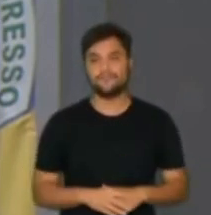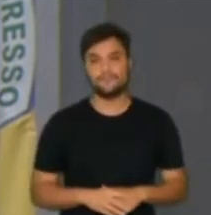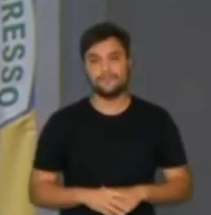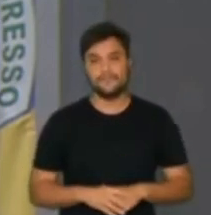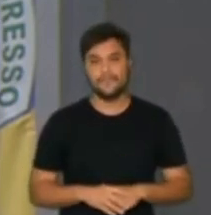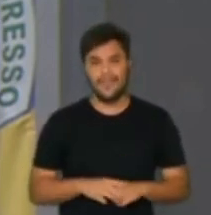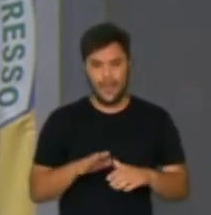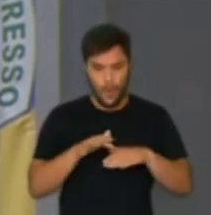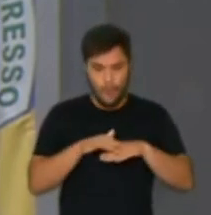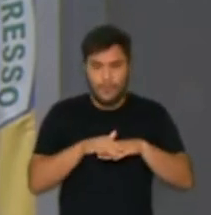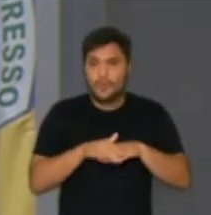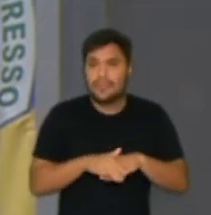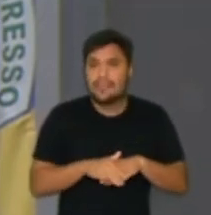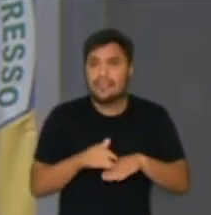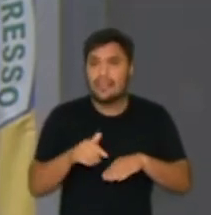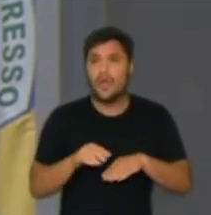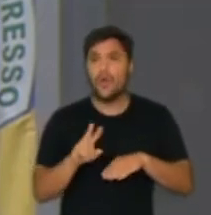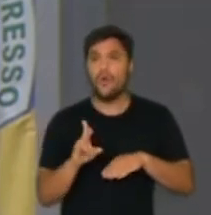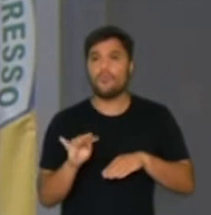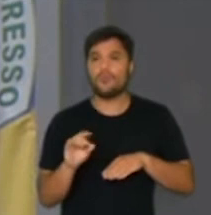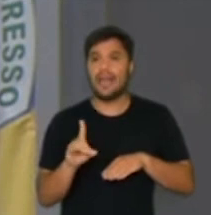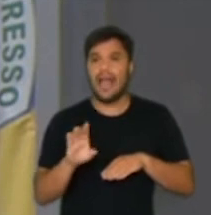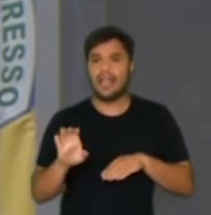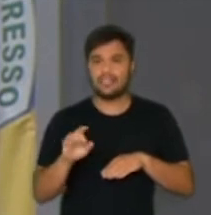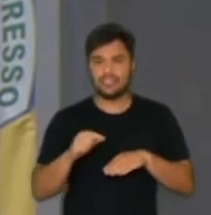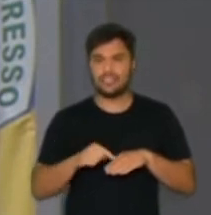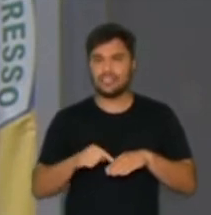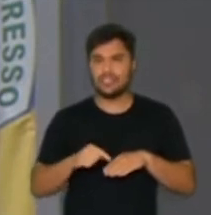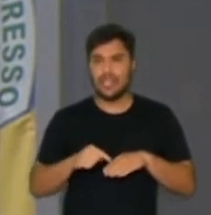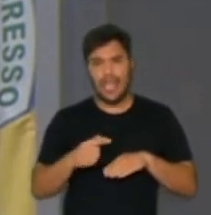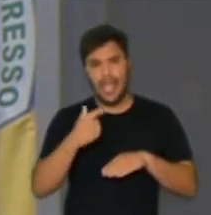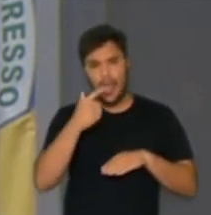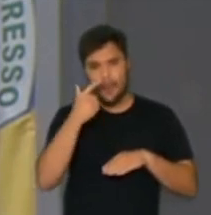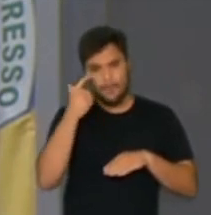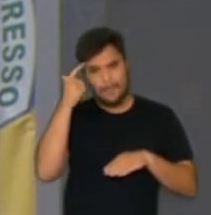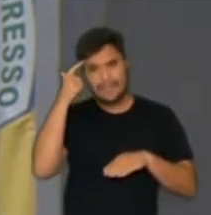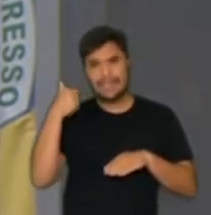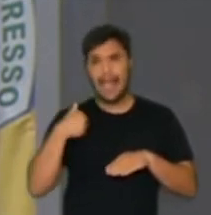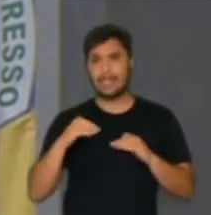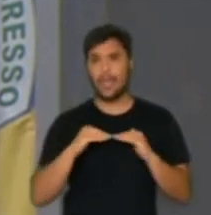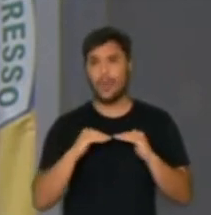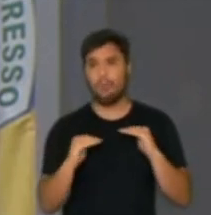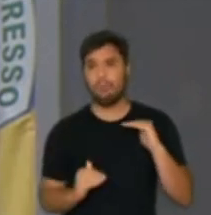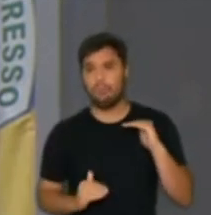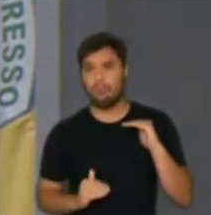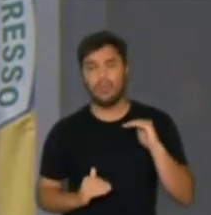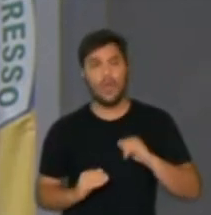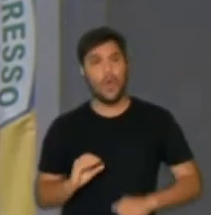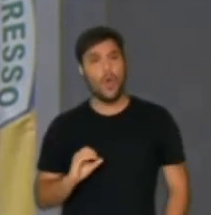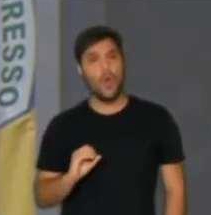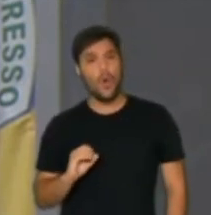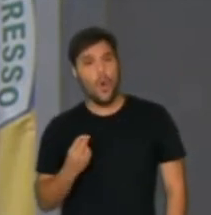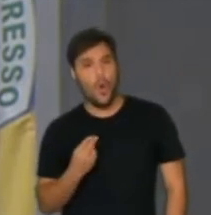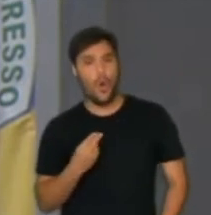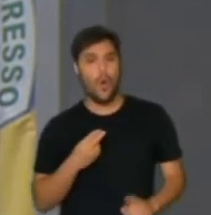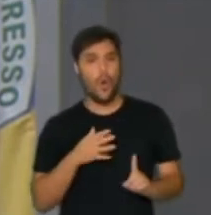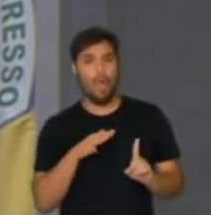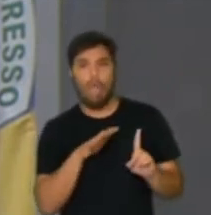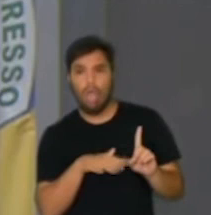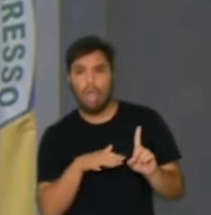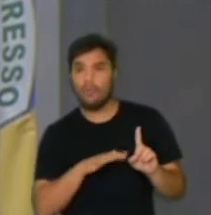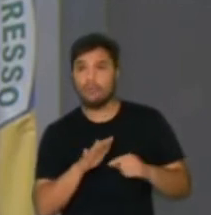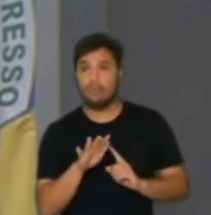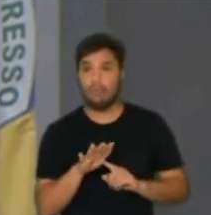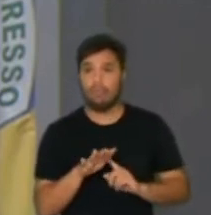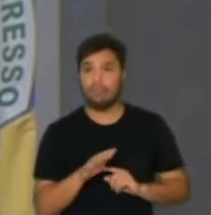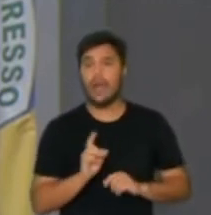humildade que não é você achar que você é menos ou você ser subserviente às pessoas. Não é essa